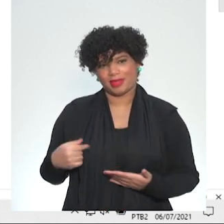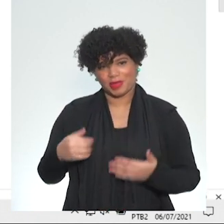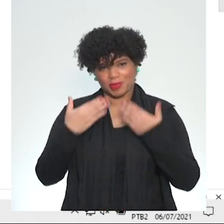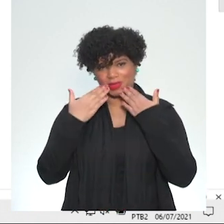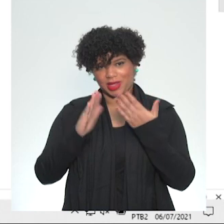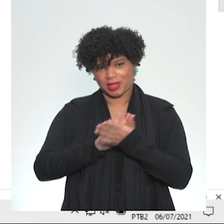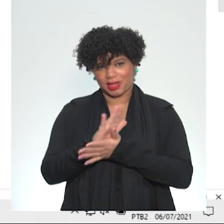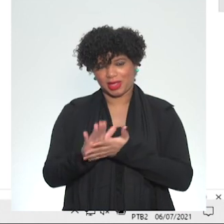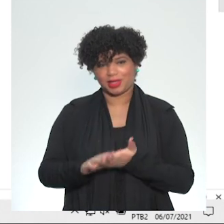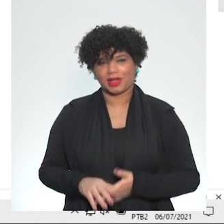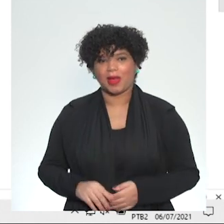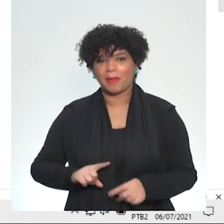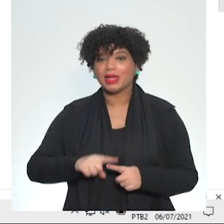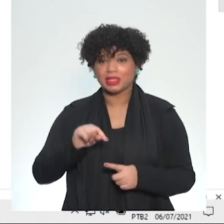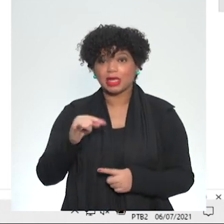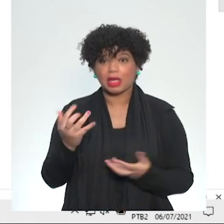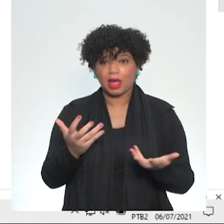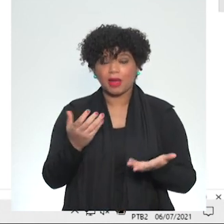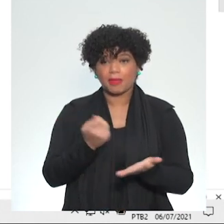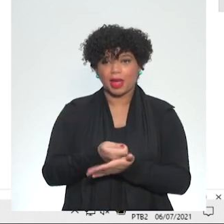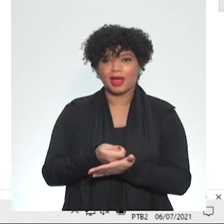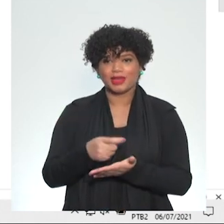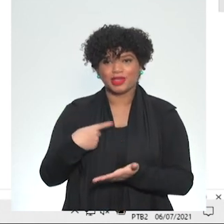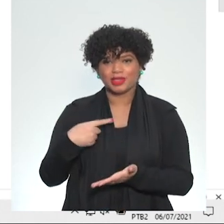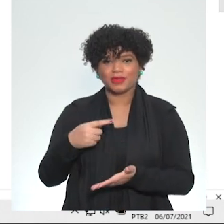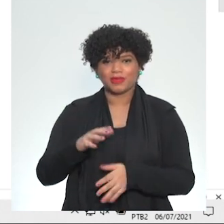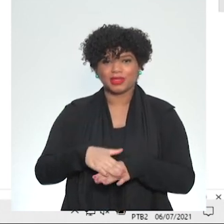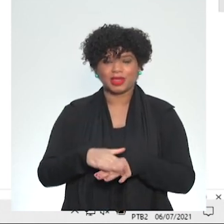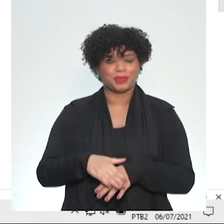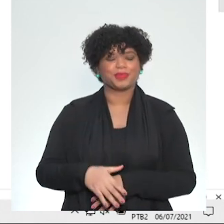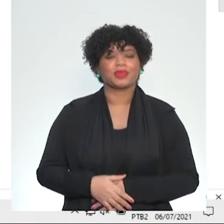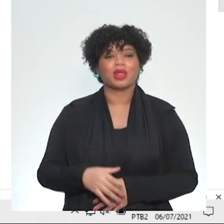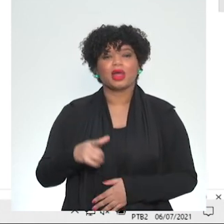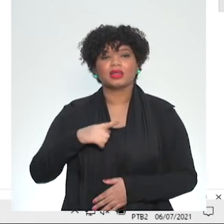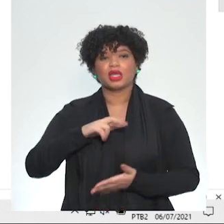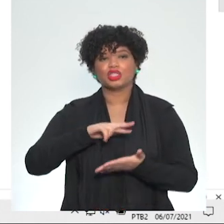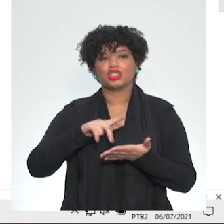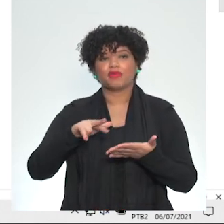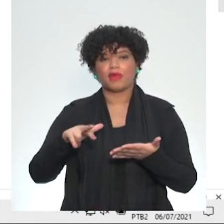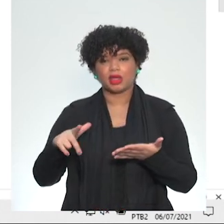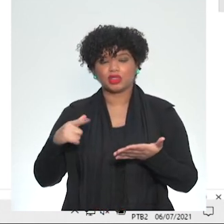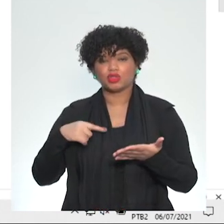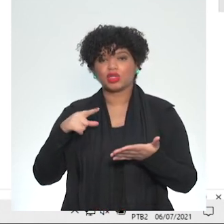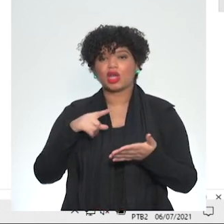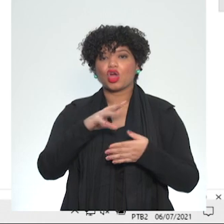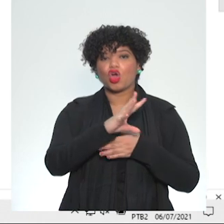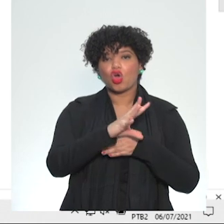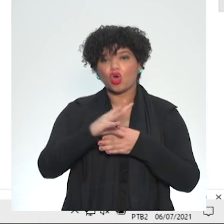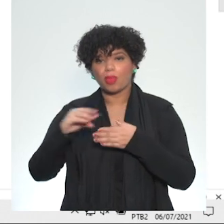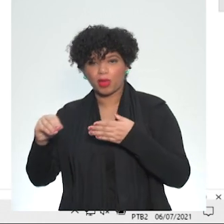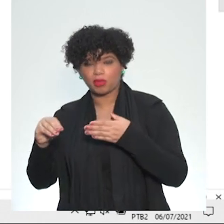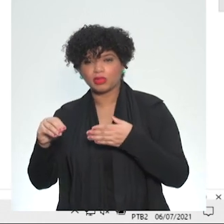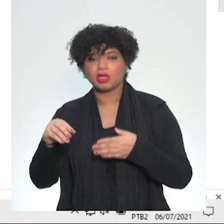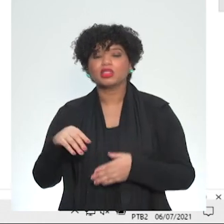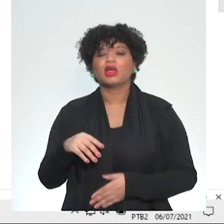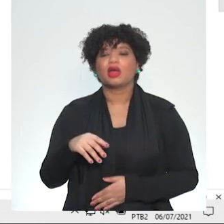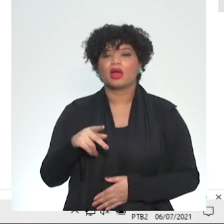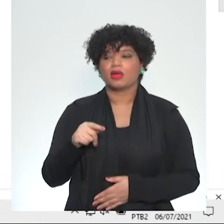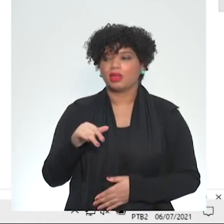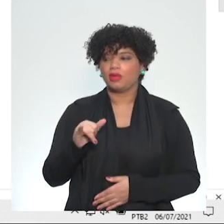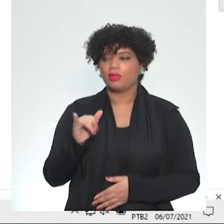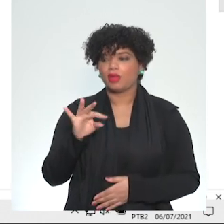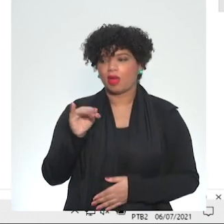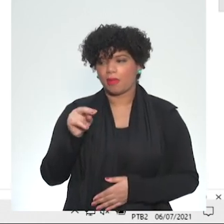Mas se você quiser pagar, a gente passa, gente. Exato. Mas, enfim, a gente tem ali diversos emuladores. Você joga lá no Google, emulador de Python e tal. Você vai encontrar.